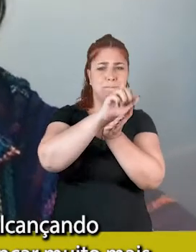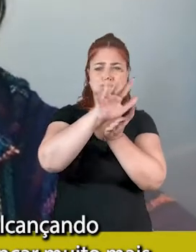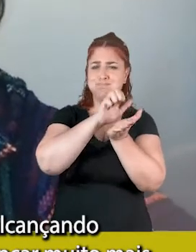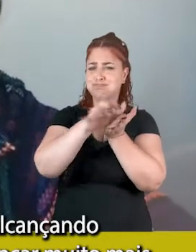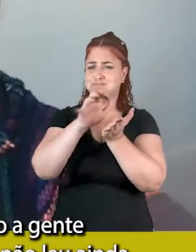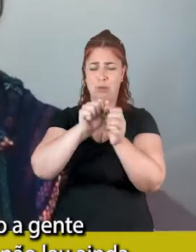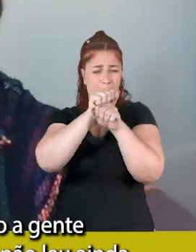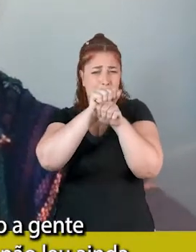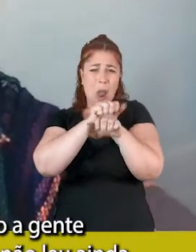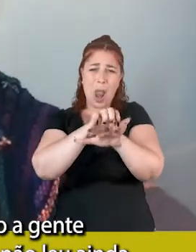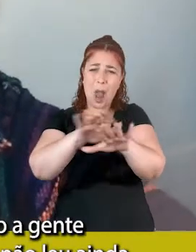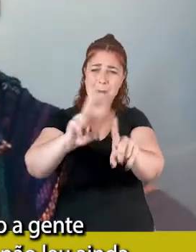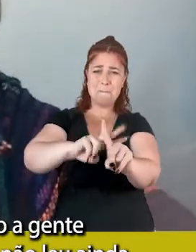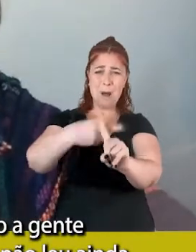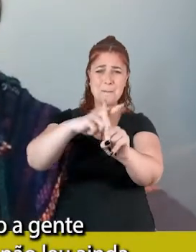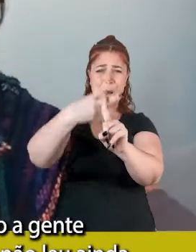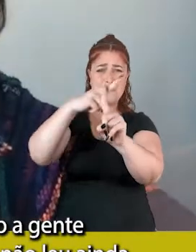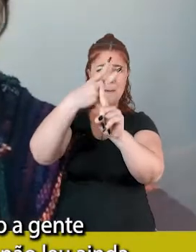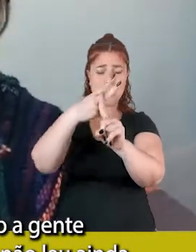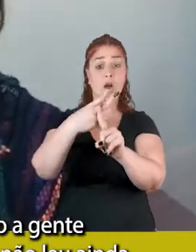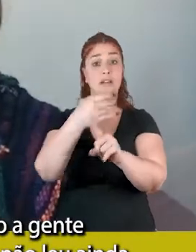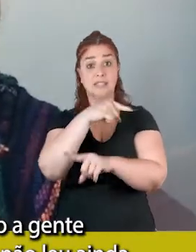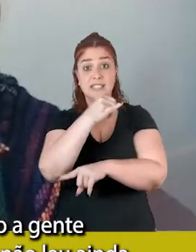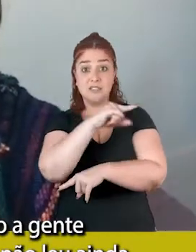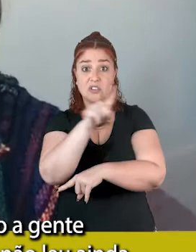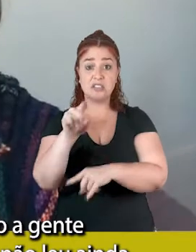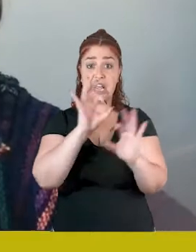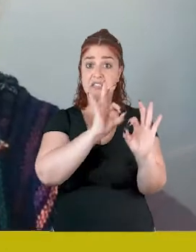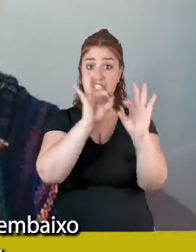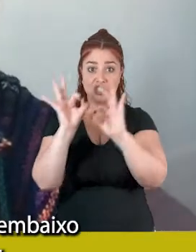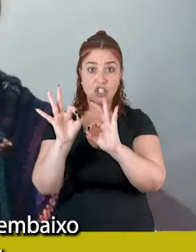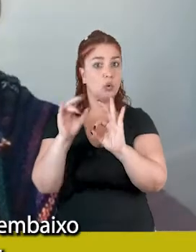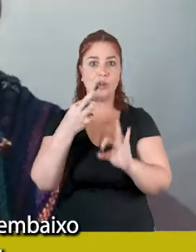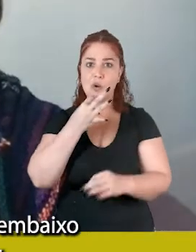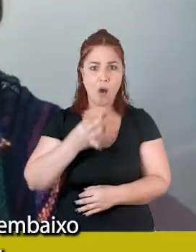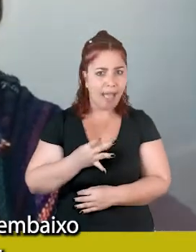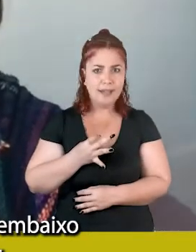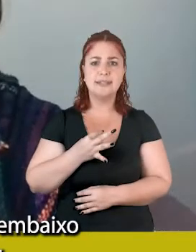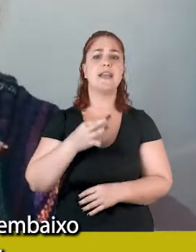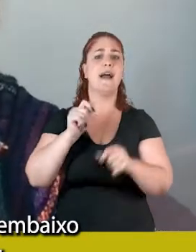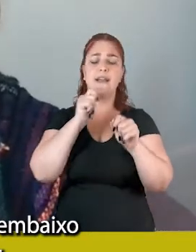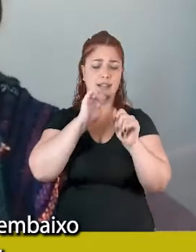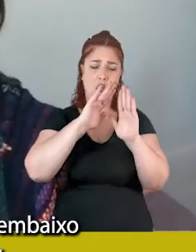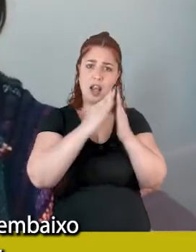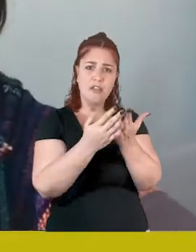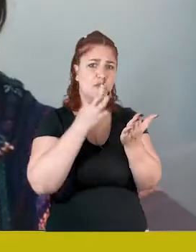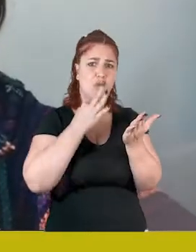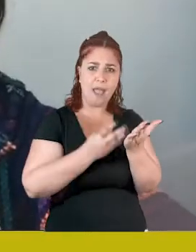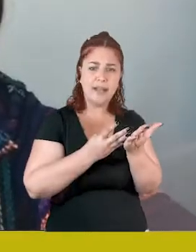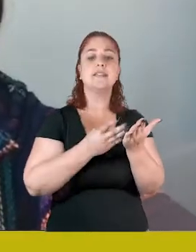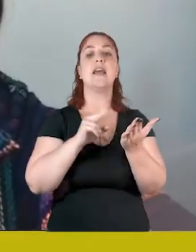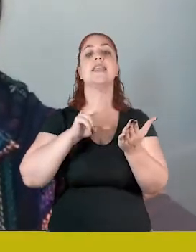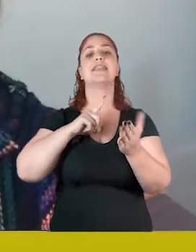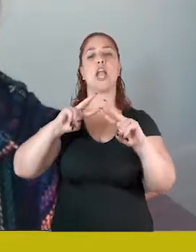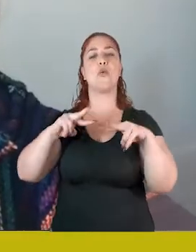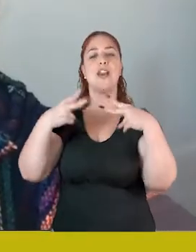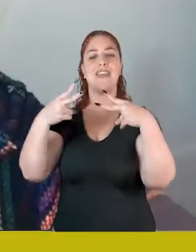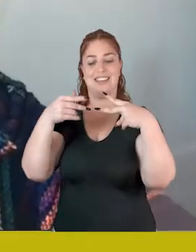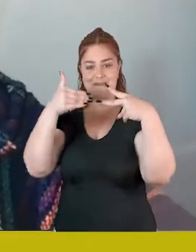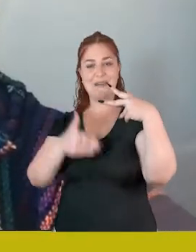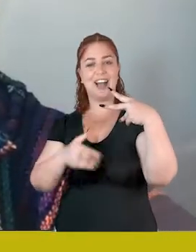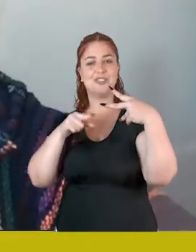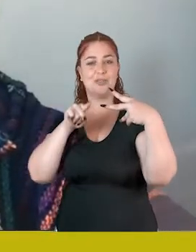que alcançar muito mais, você que está ouvindo a gente, aposto que não ouviu, que não leu ainda, vai permitir deixar o link aqui embaixo para comprar, porque,